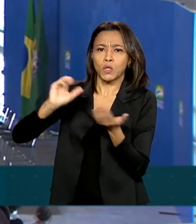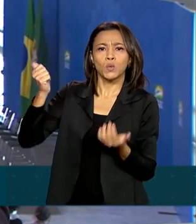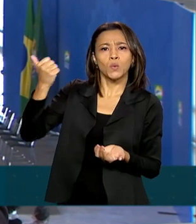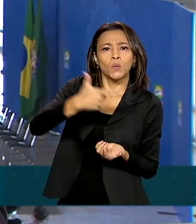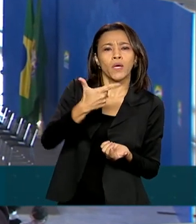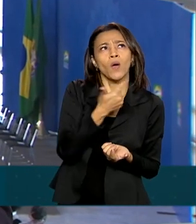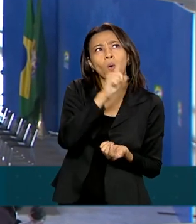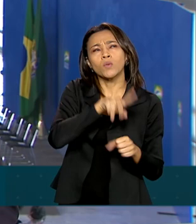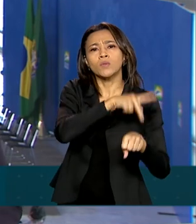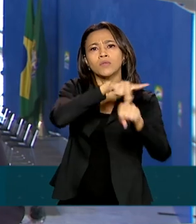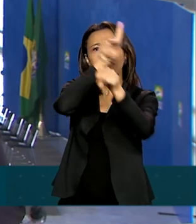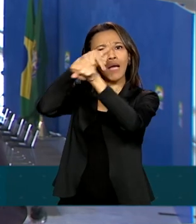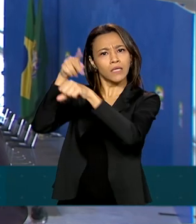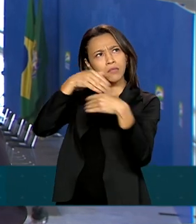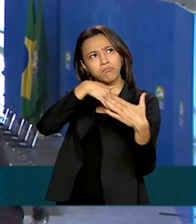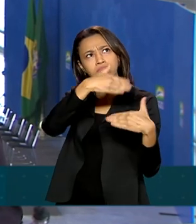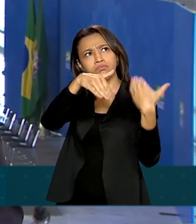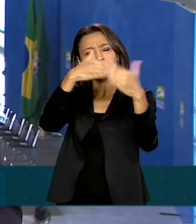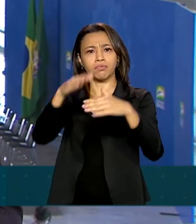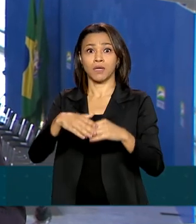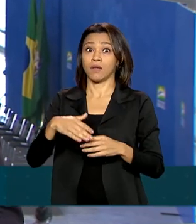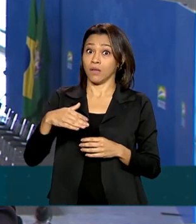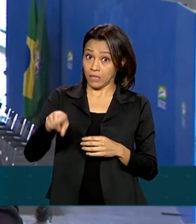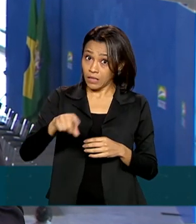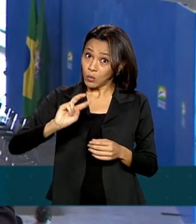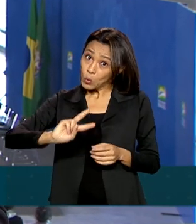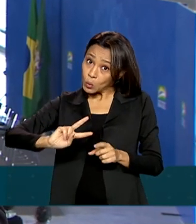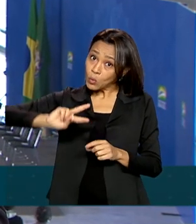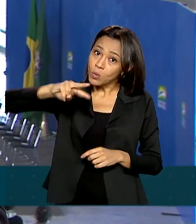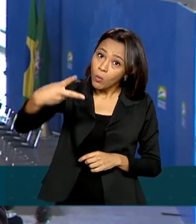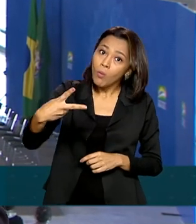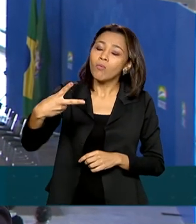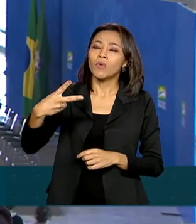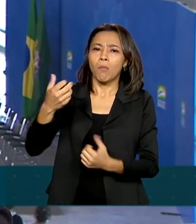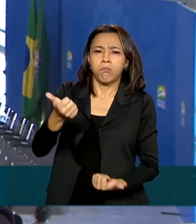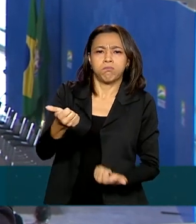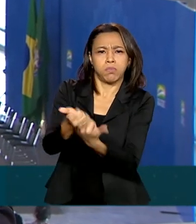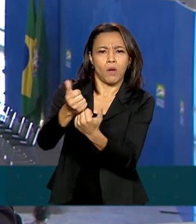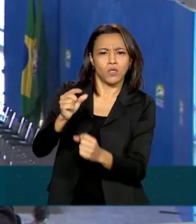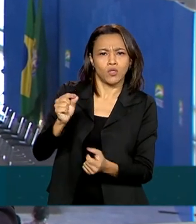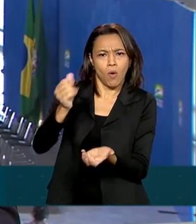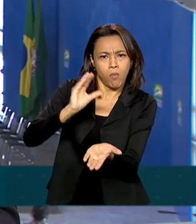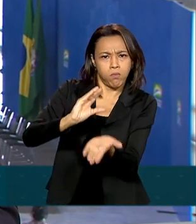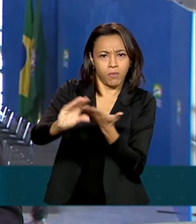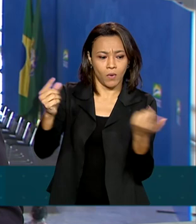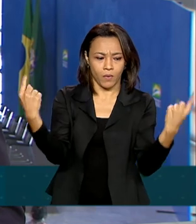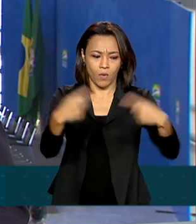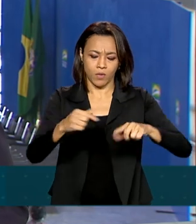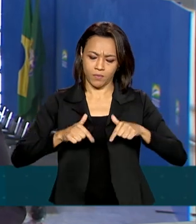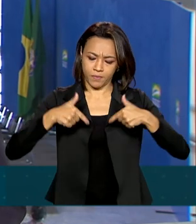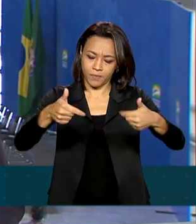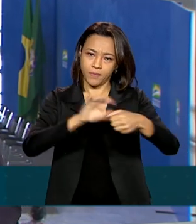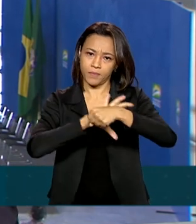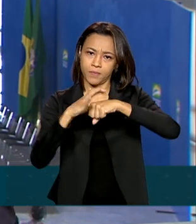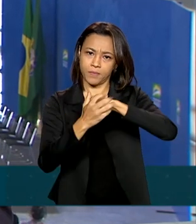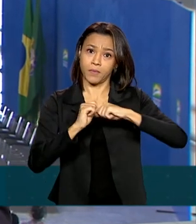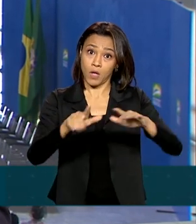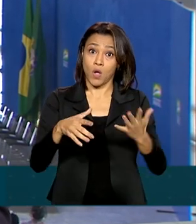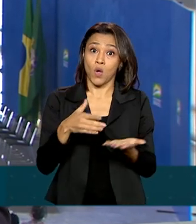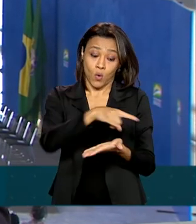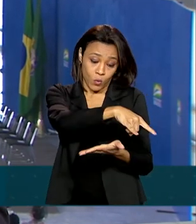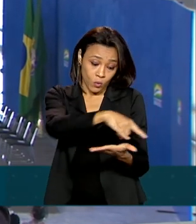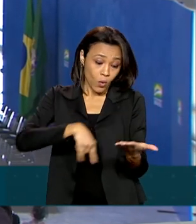avançados e quase o dobro das nações emergentes em ações de combate ao novo coronavírus. O documento ainda traz informações